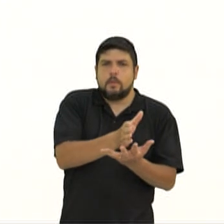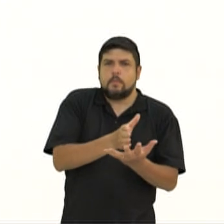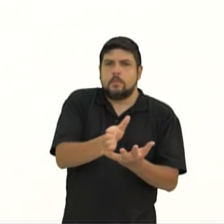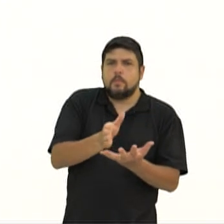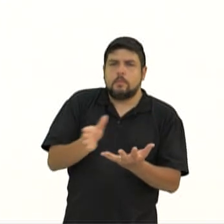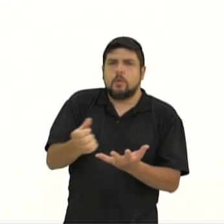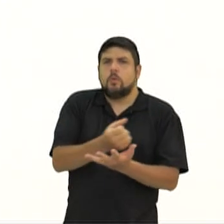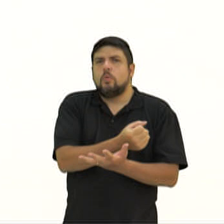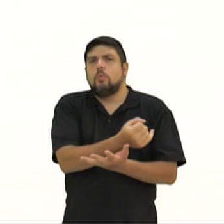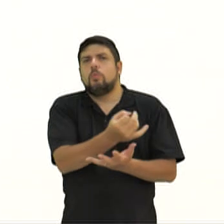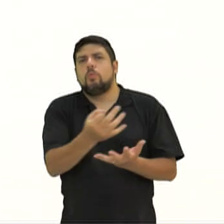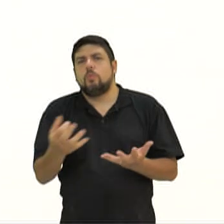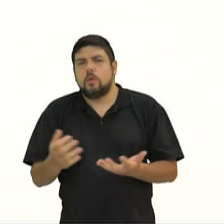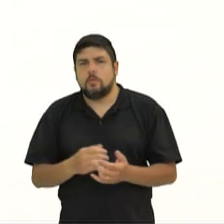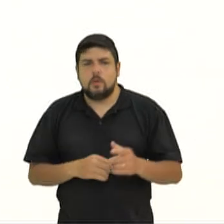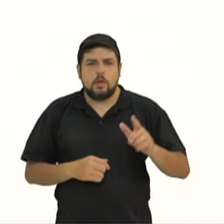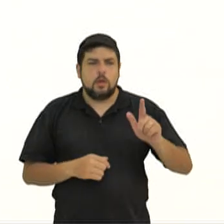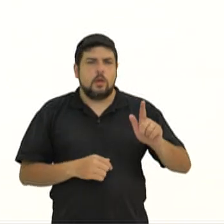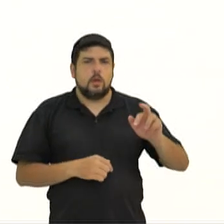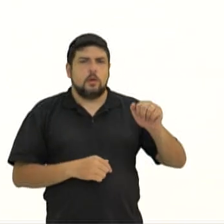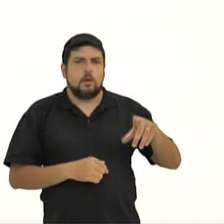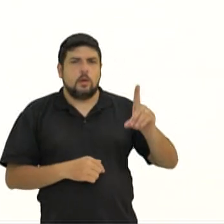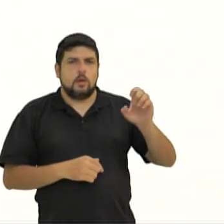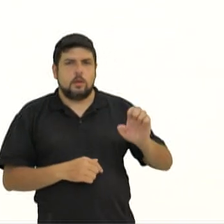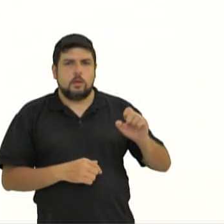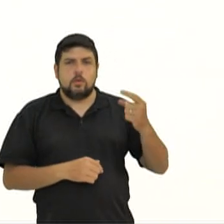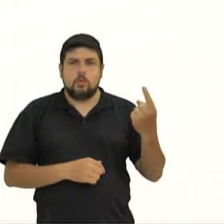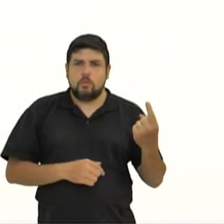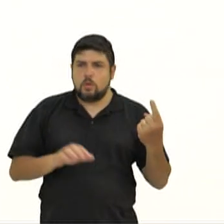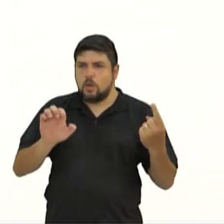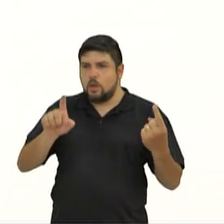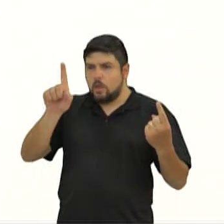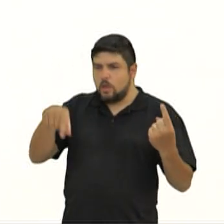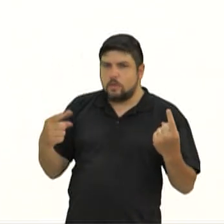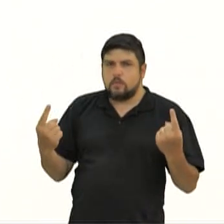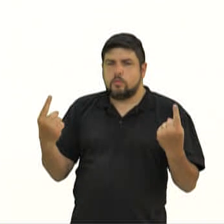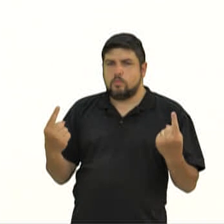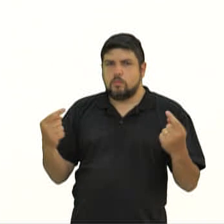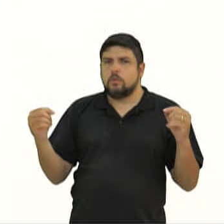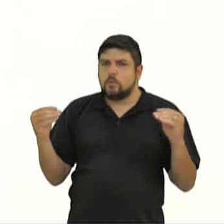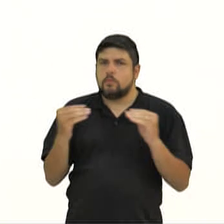grande está no singular, por isso o verbo é também está no singular, ok?